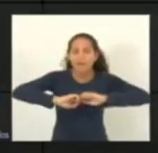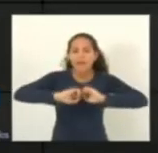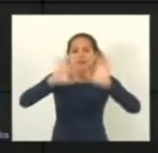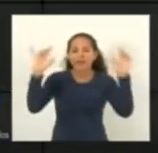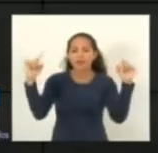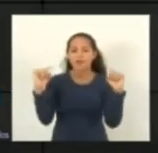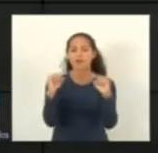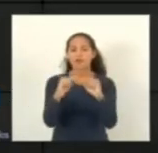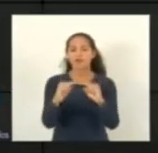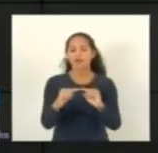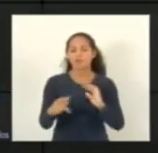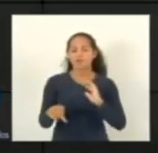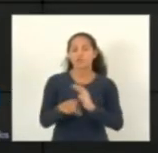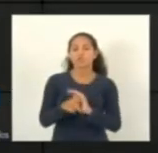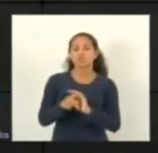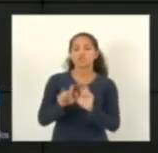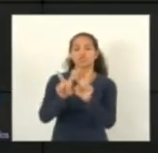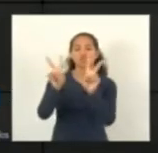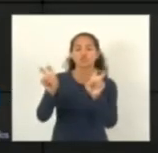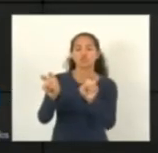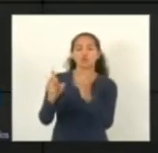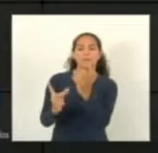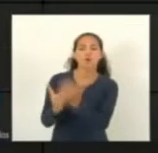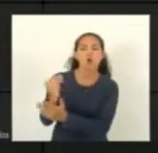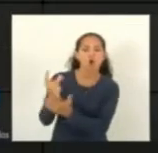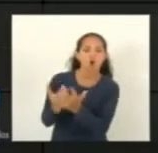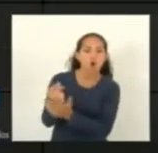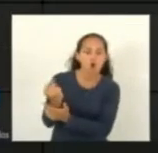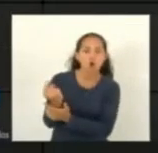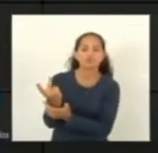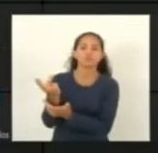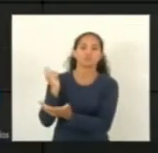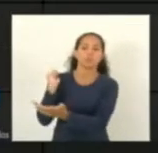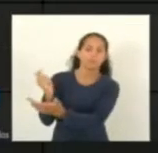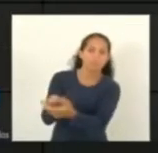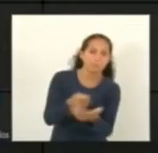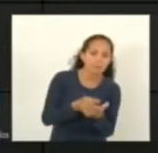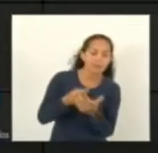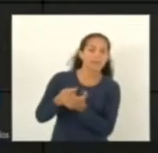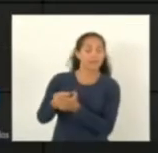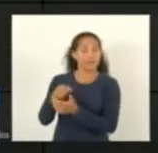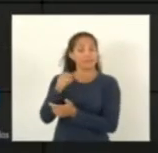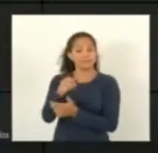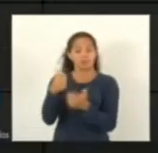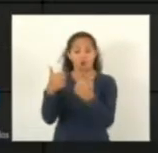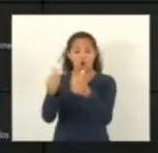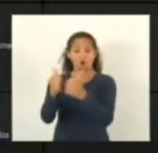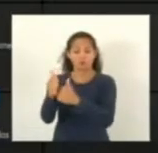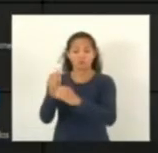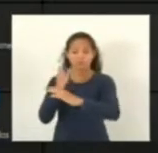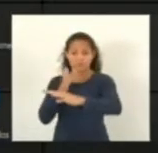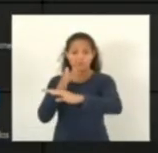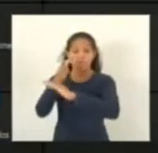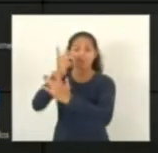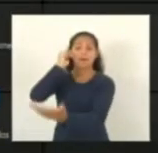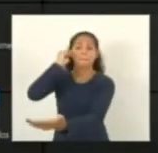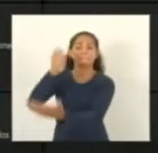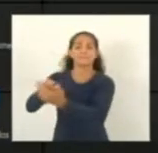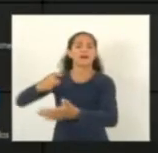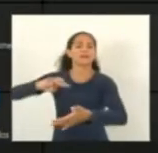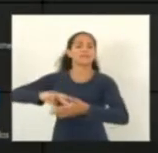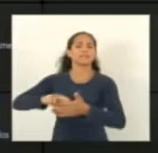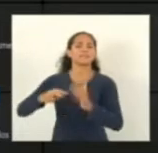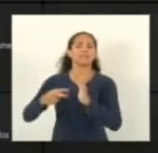respeito às relações de consumo, e usuários de transporte coletivo e empresas é uma relação de consumo, ou seja, é uma questão